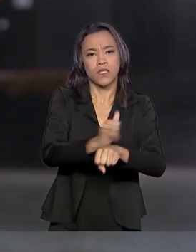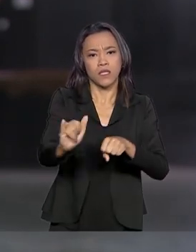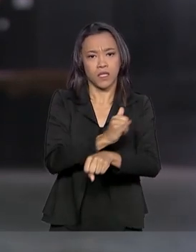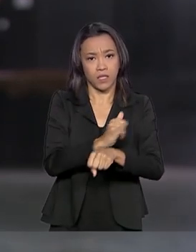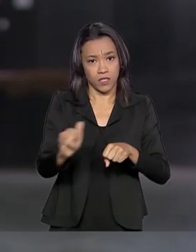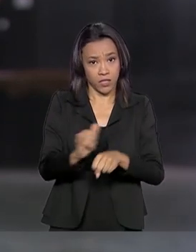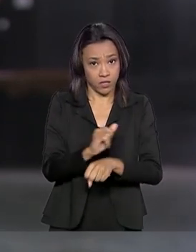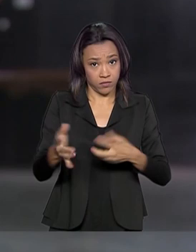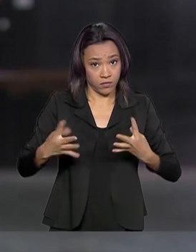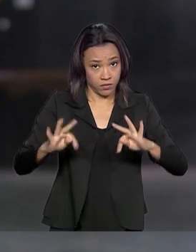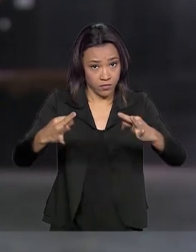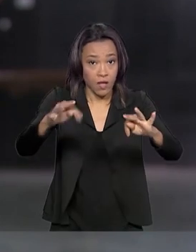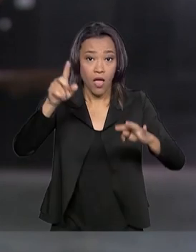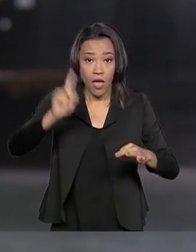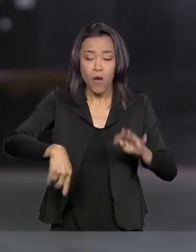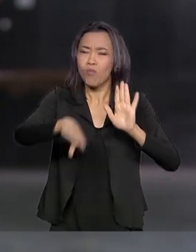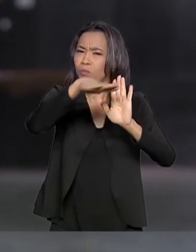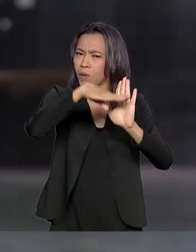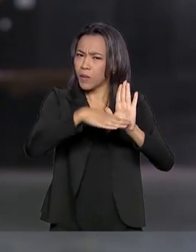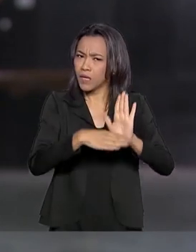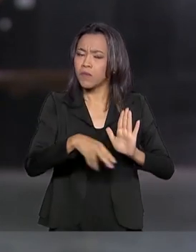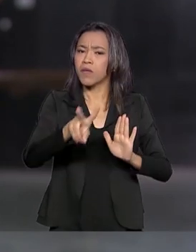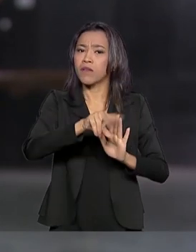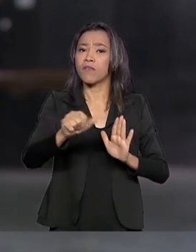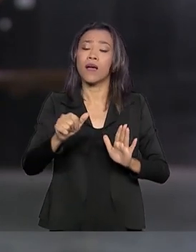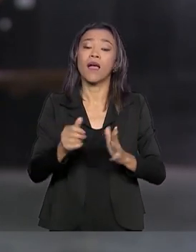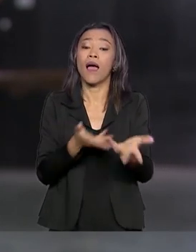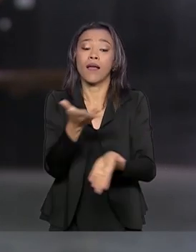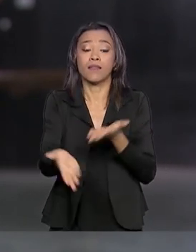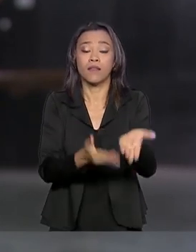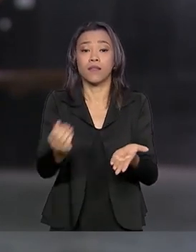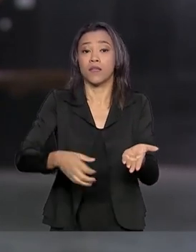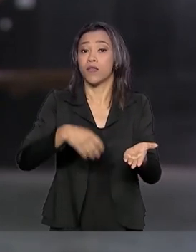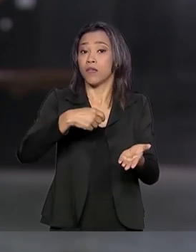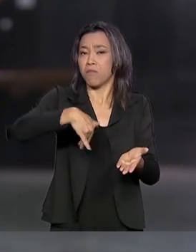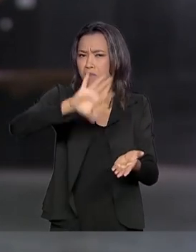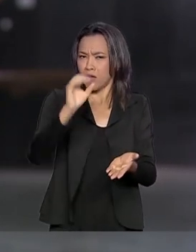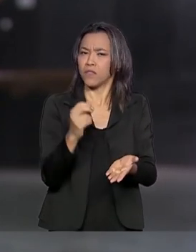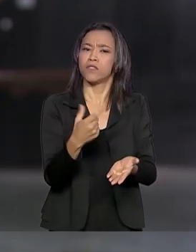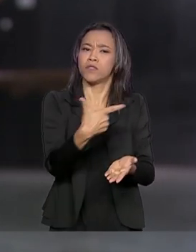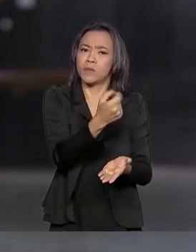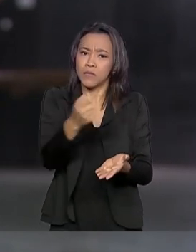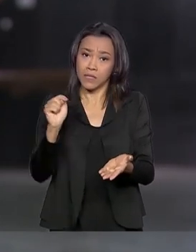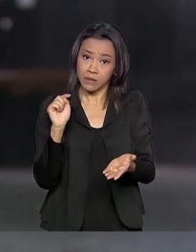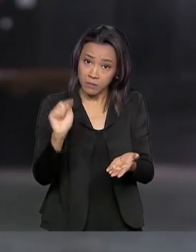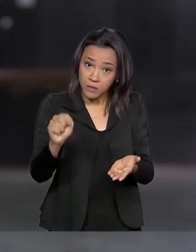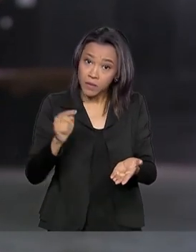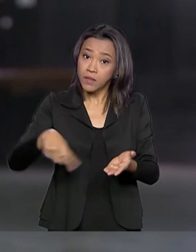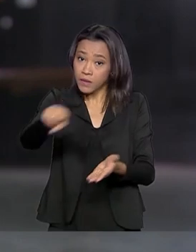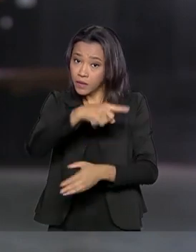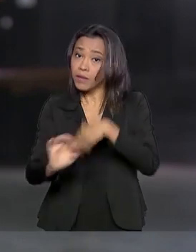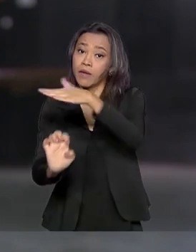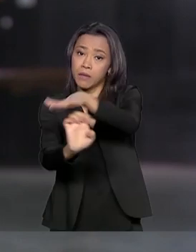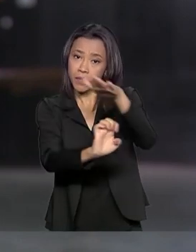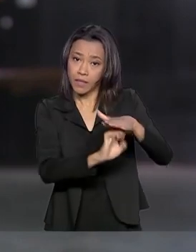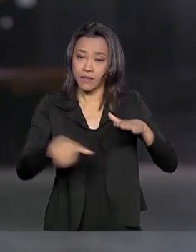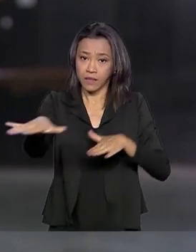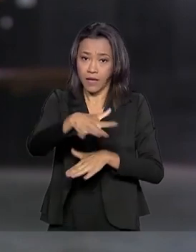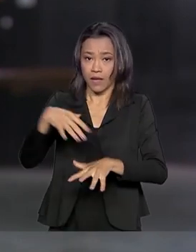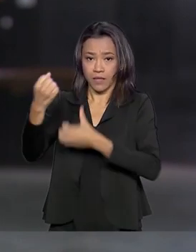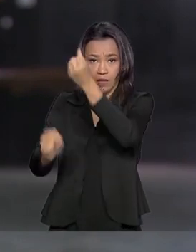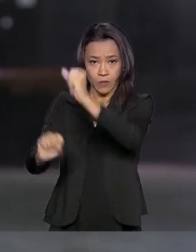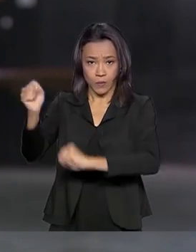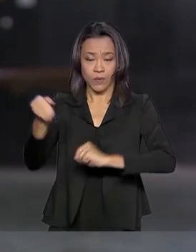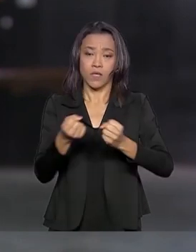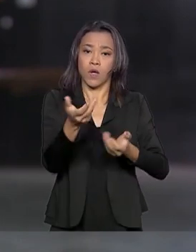programa Brasil Mais, que vai atender 200 mil micro, pequenas e médias empresas dos setores, da indústria, do